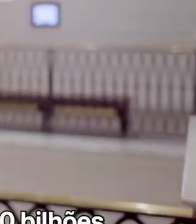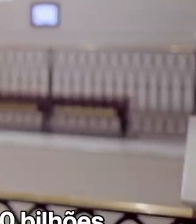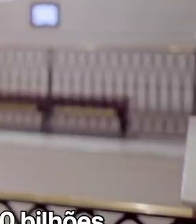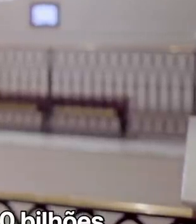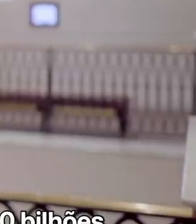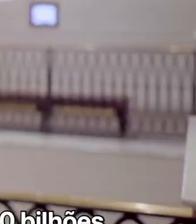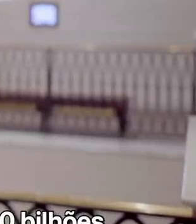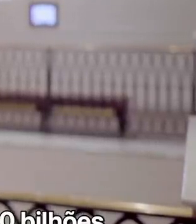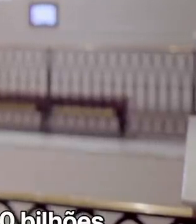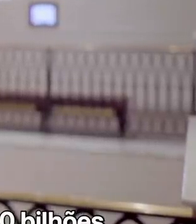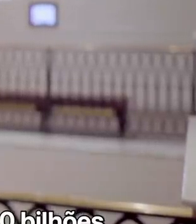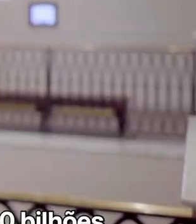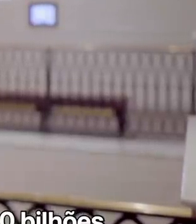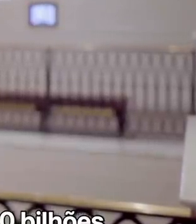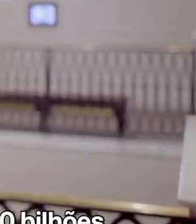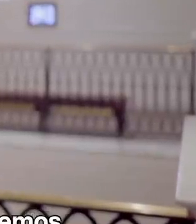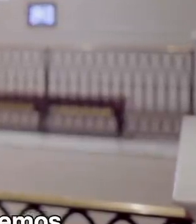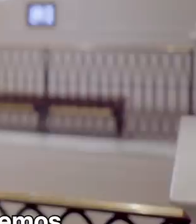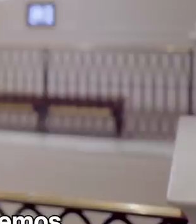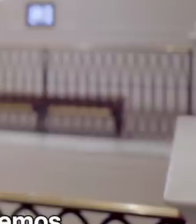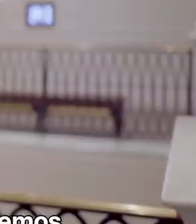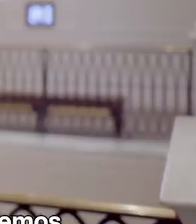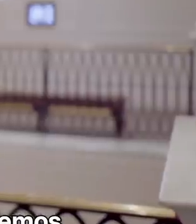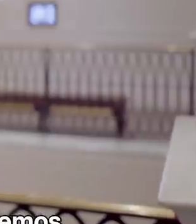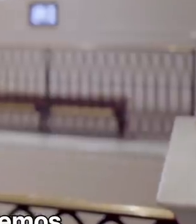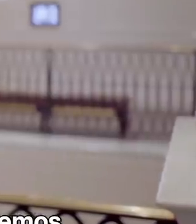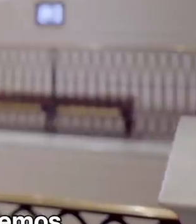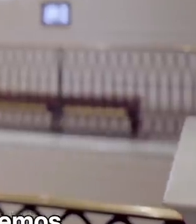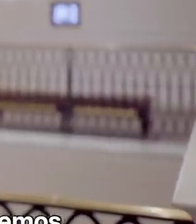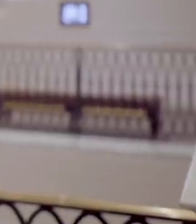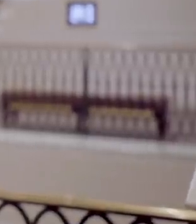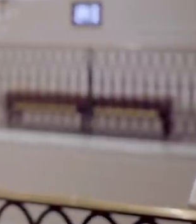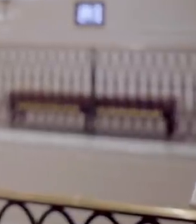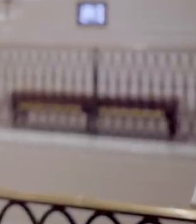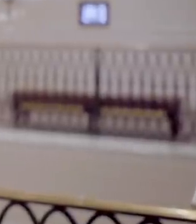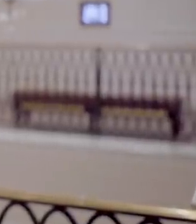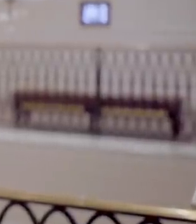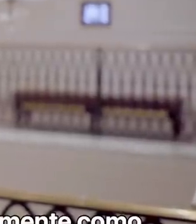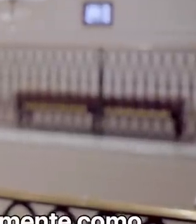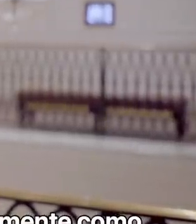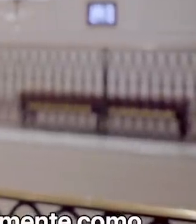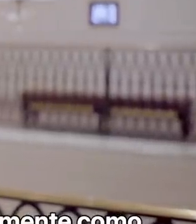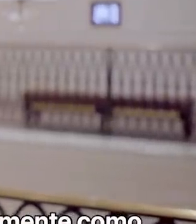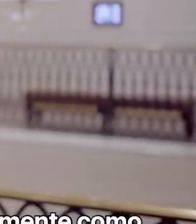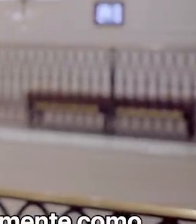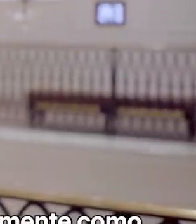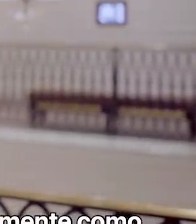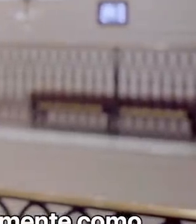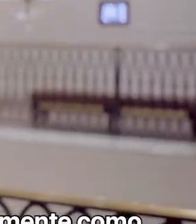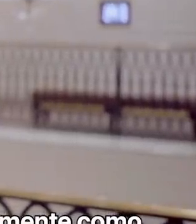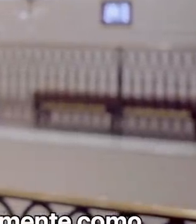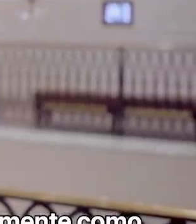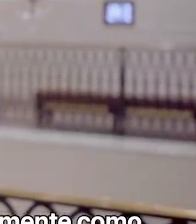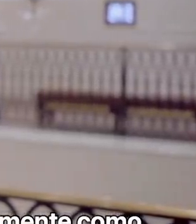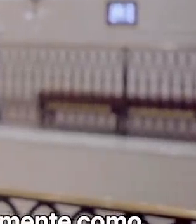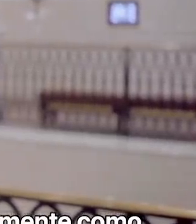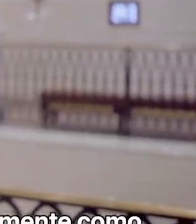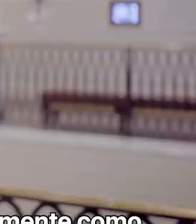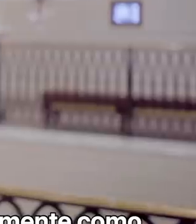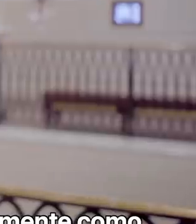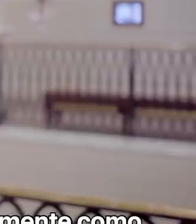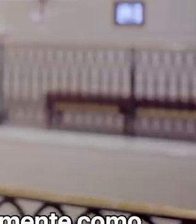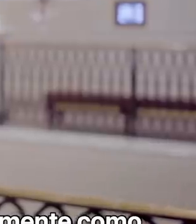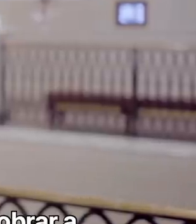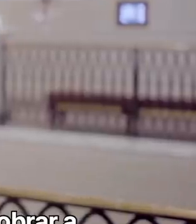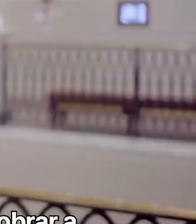ativos ambientais, eles dariam 100 bilhões de dólares por ano para que nós puséssemos essa agenda de pé. E essa é uma mensagem de demonstrar